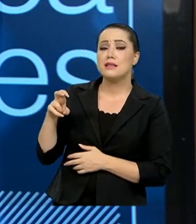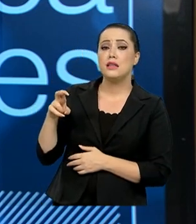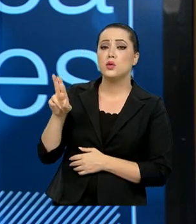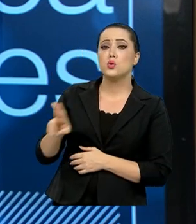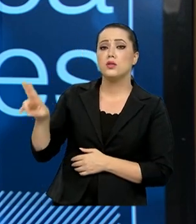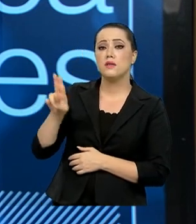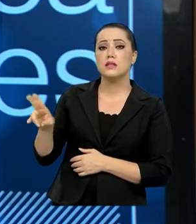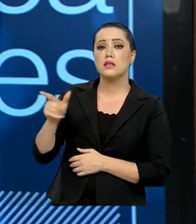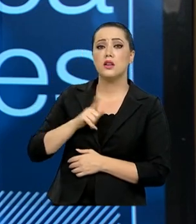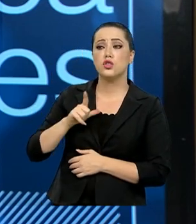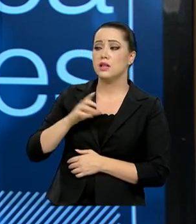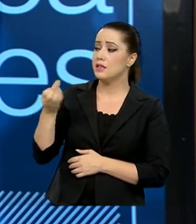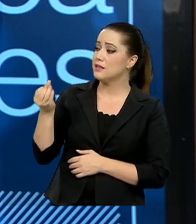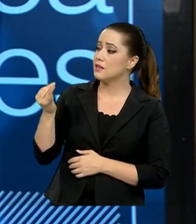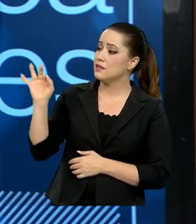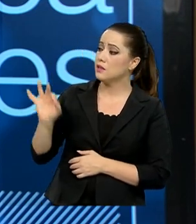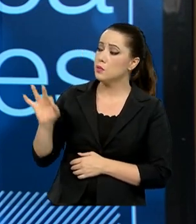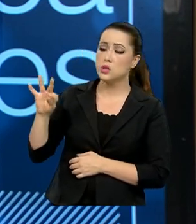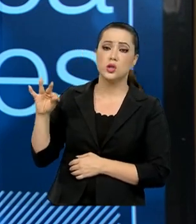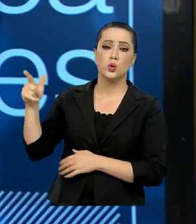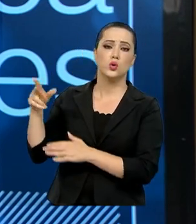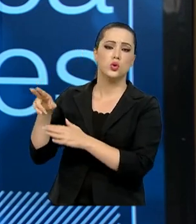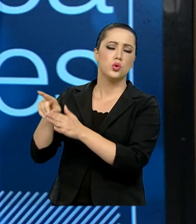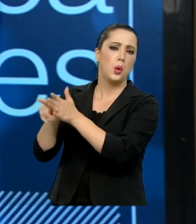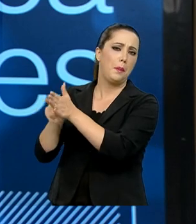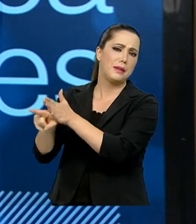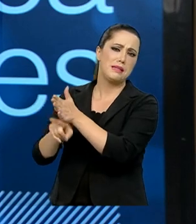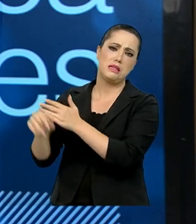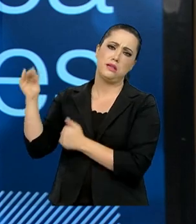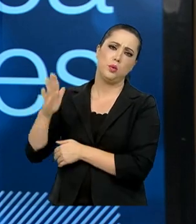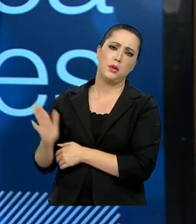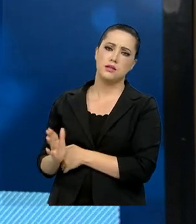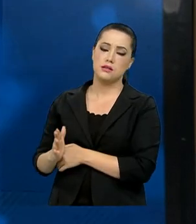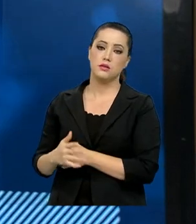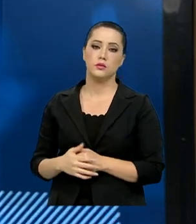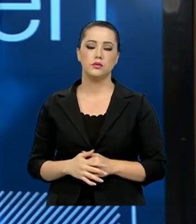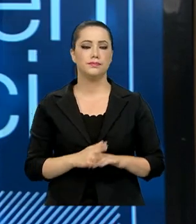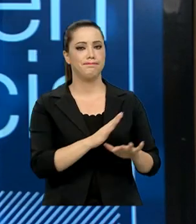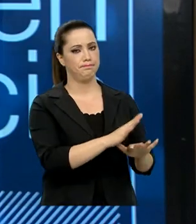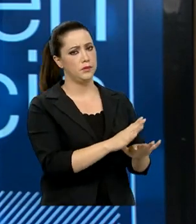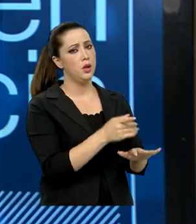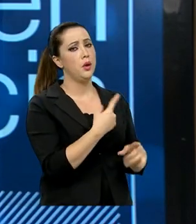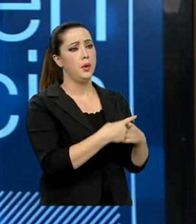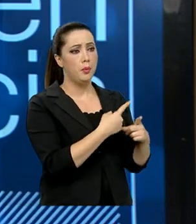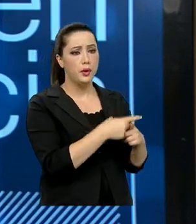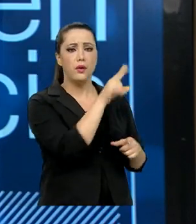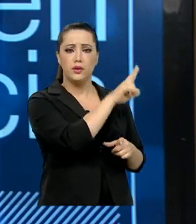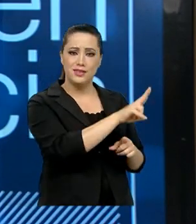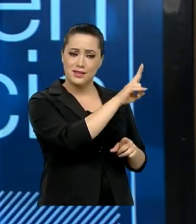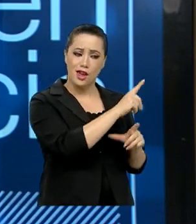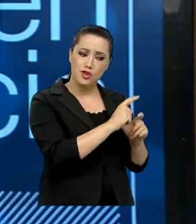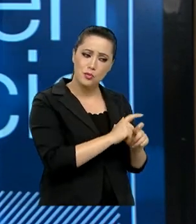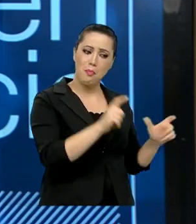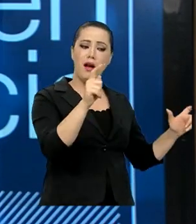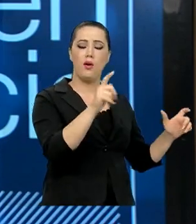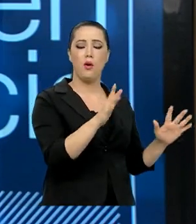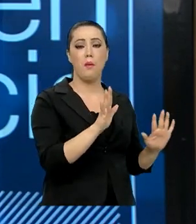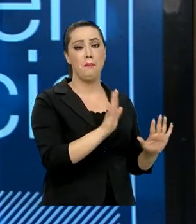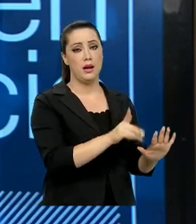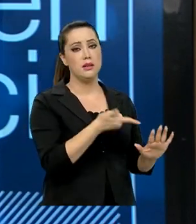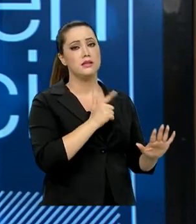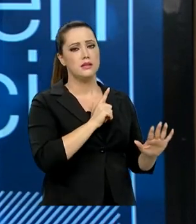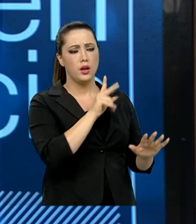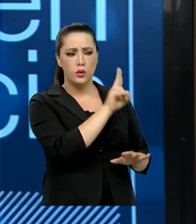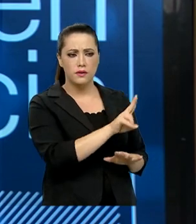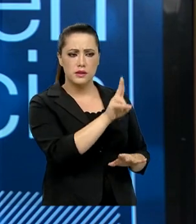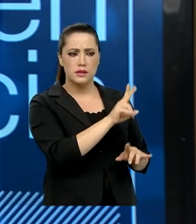pesquisa brasileira. Elas estão concentradas nas grandes universidades, mas as pesquisas de médias, universidades